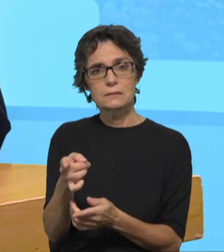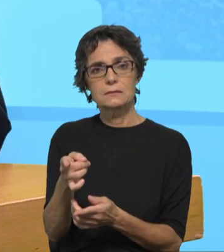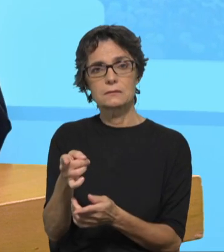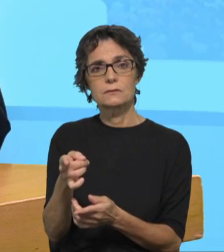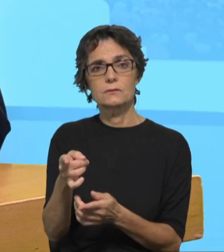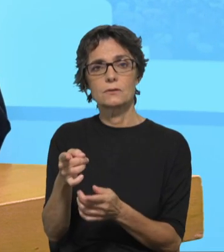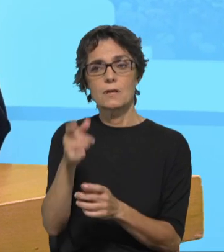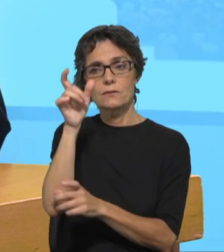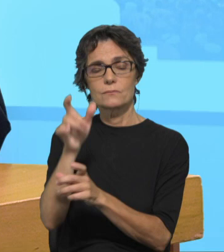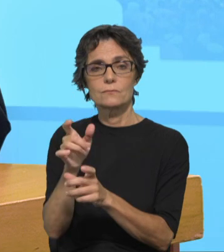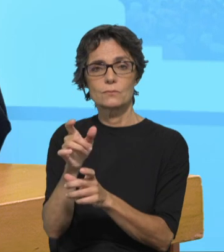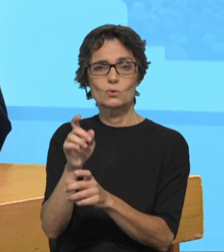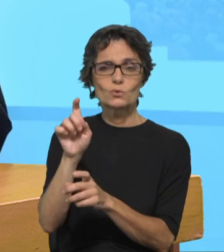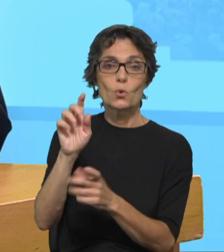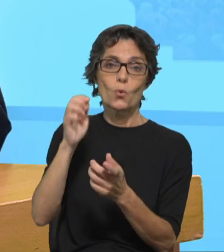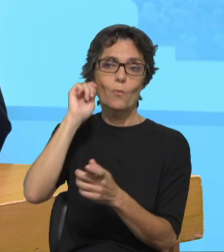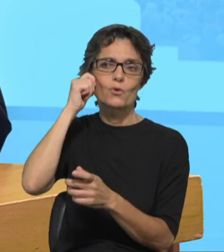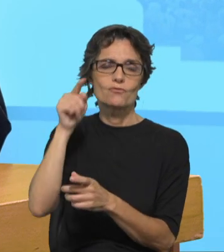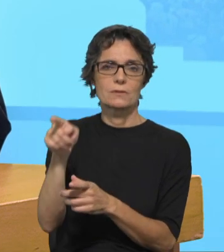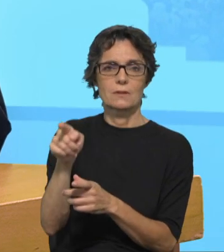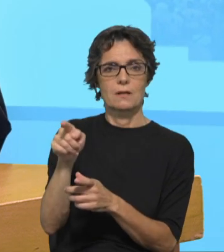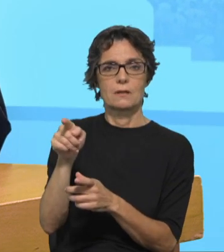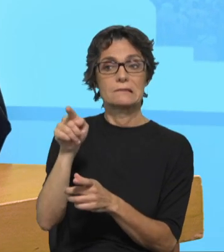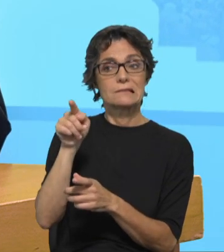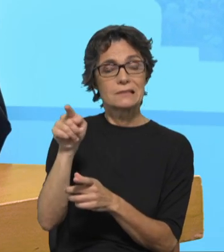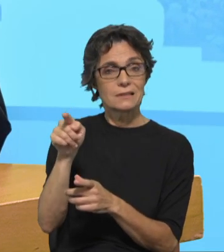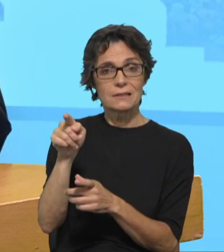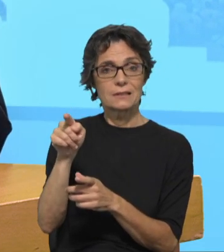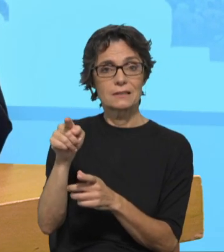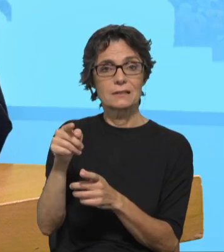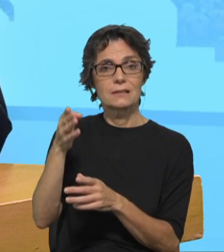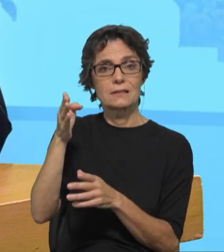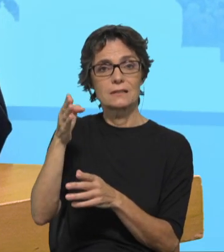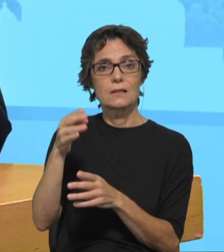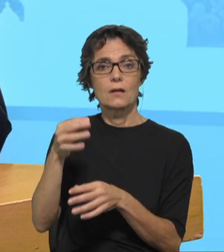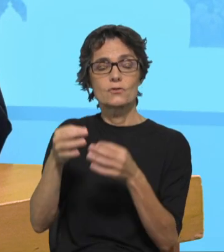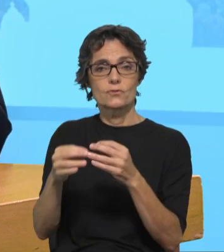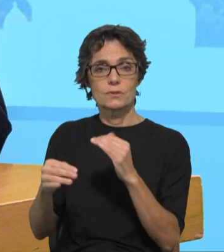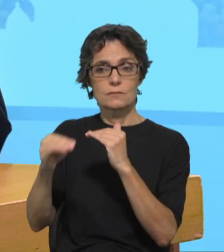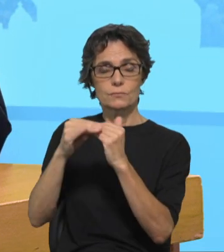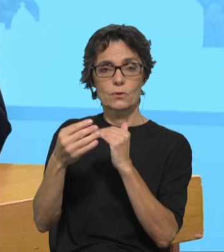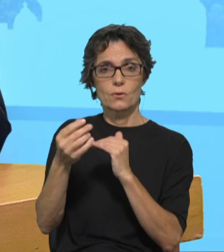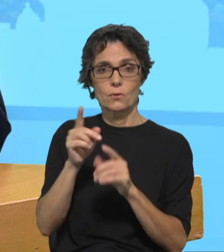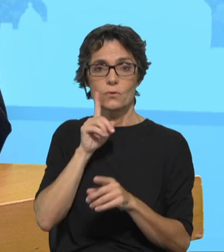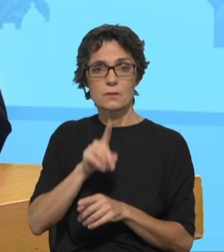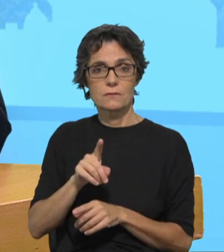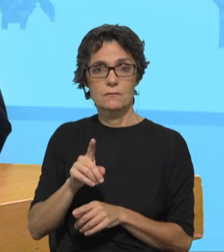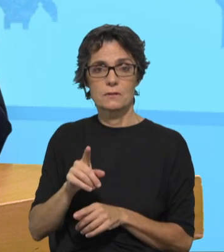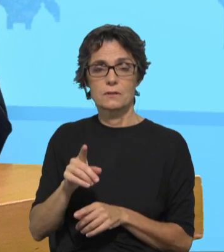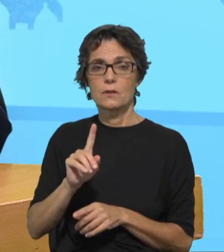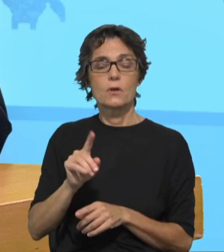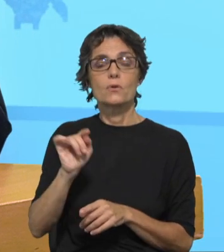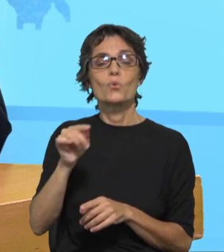o ofendido, o prejudicado, vai restabelecer a justiça. Não por aquilo que o culpado